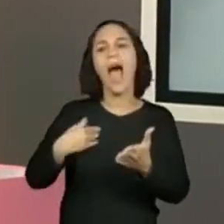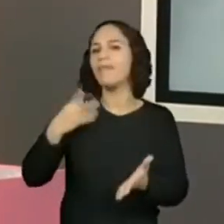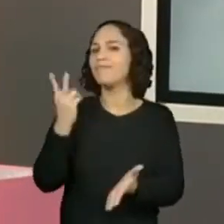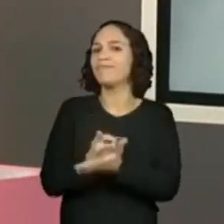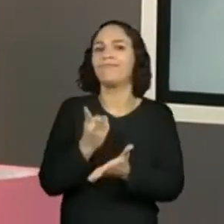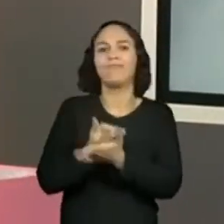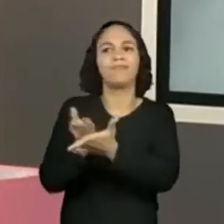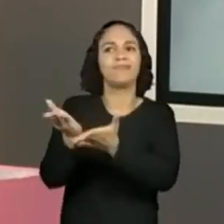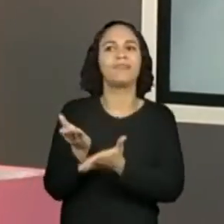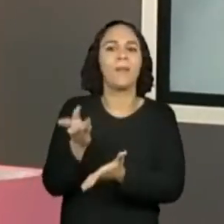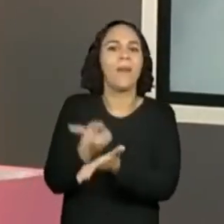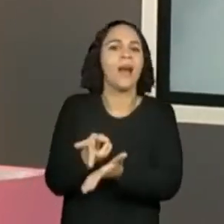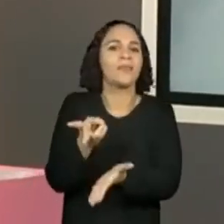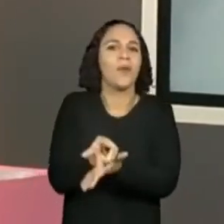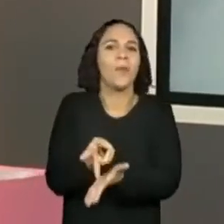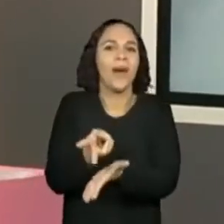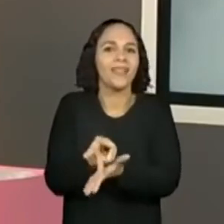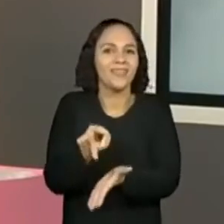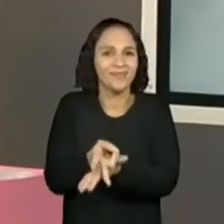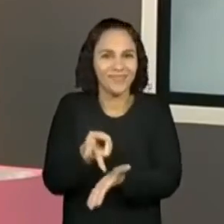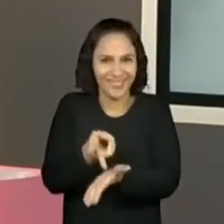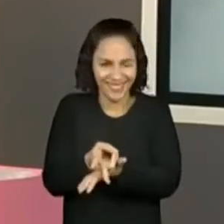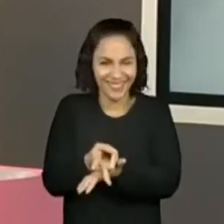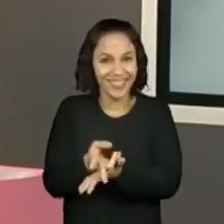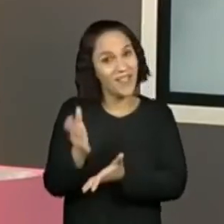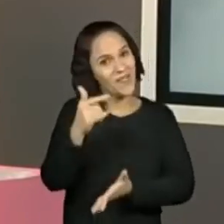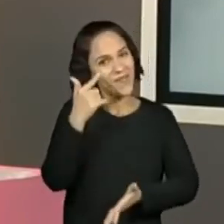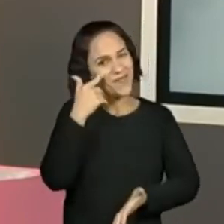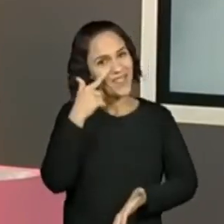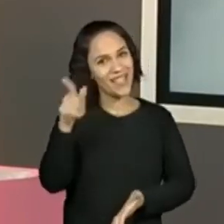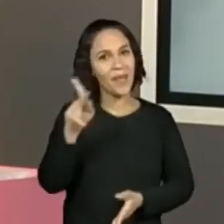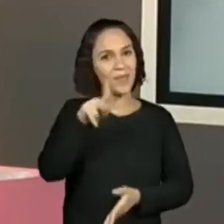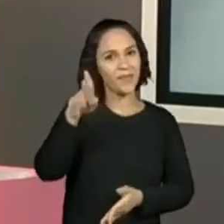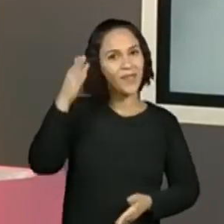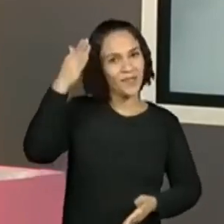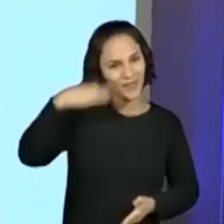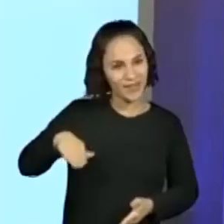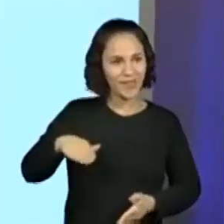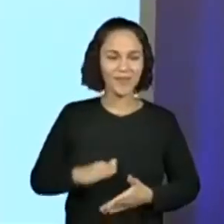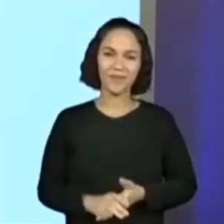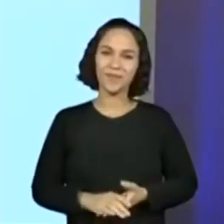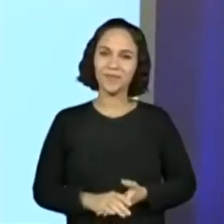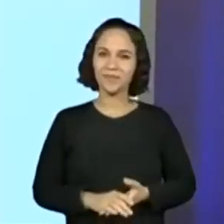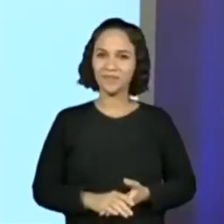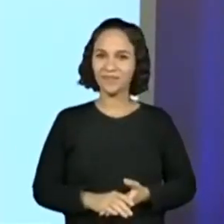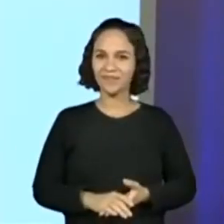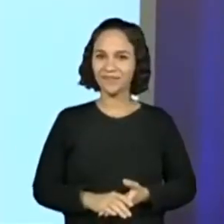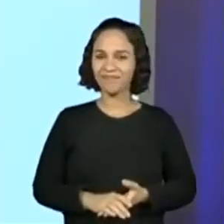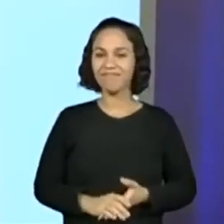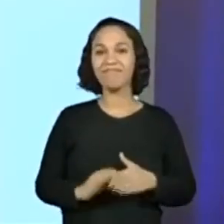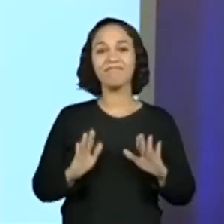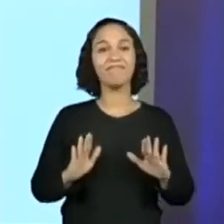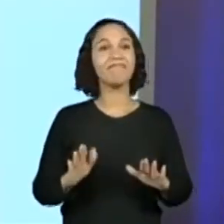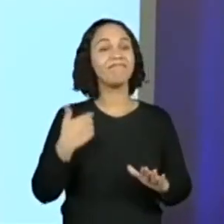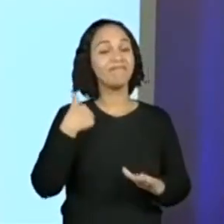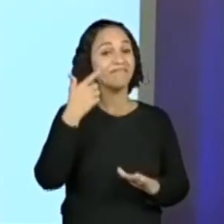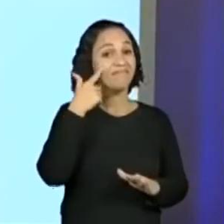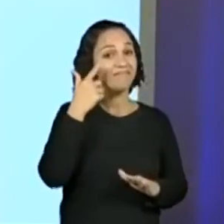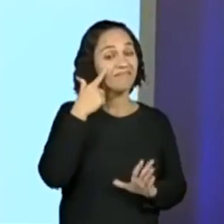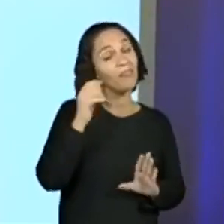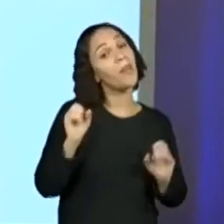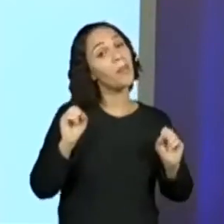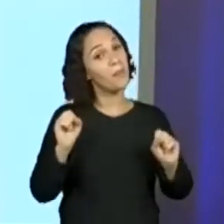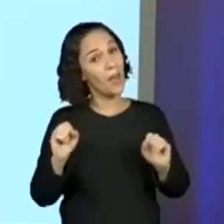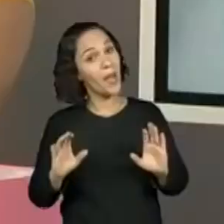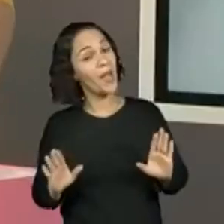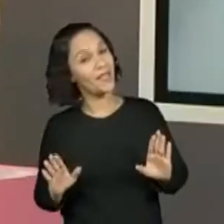convidado fixo. Certo? Vamos ver se vai ser a professora Fran. Será? Eu acho que sim. Pode ser que